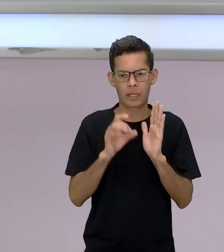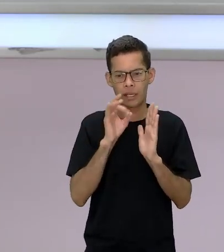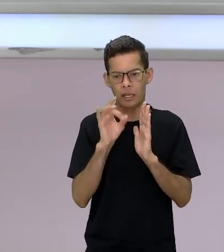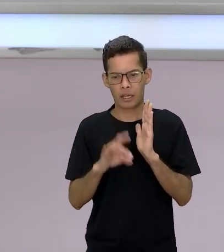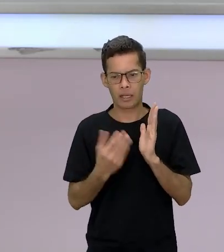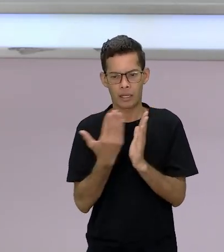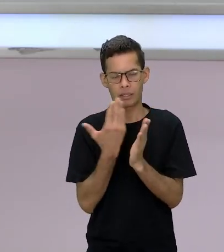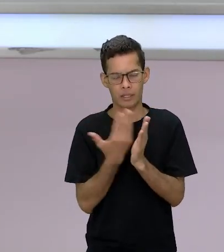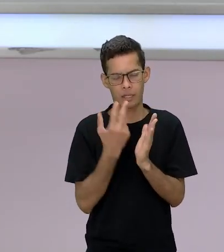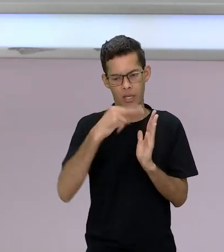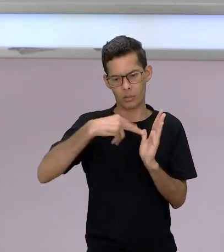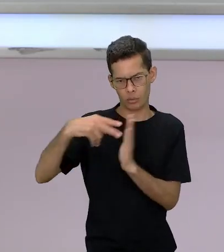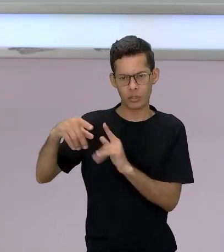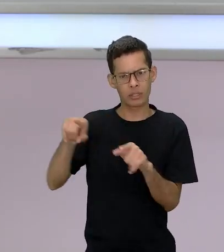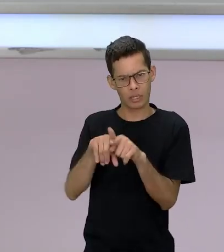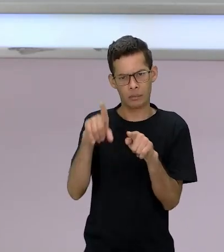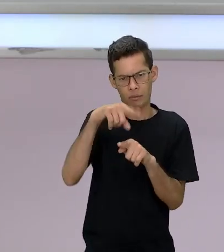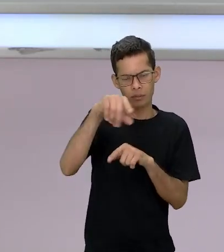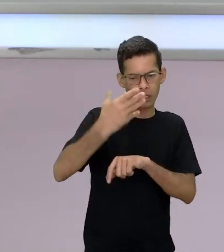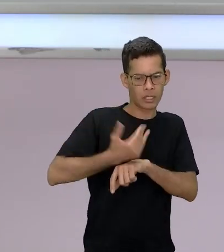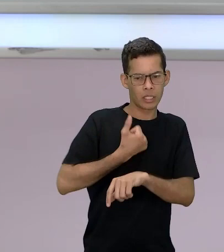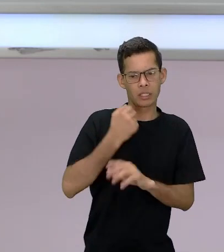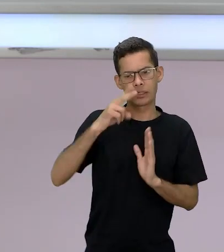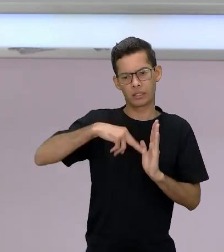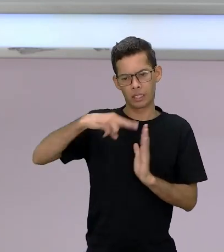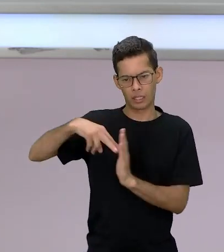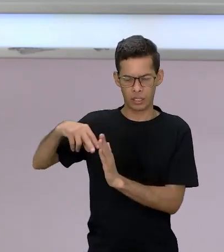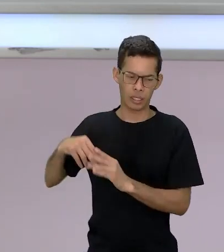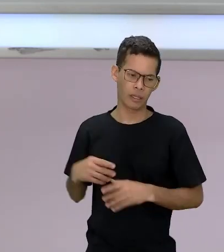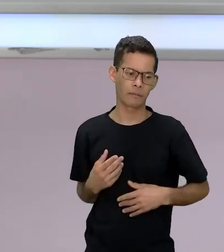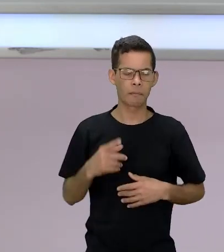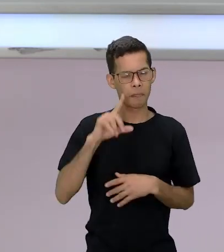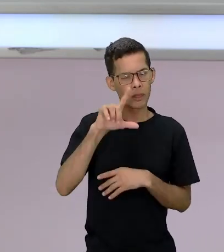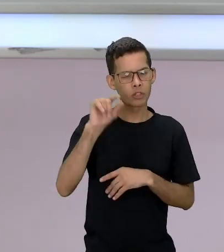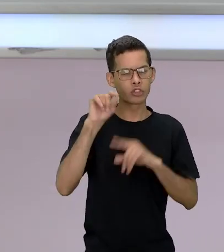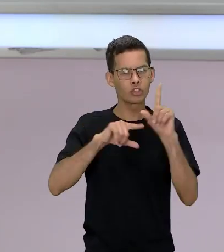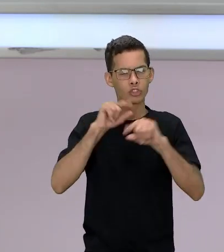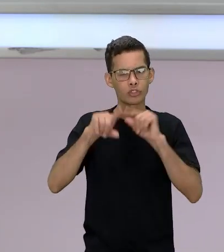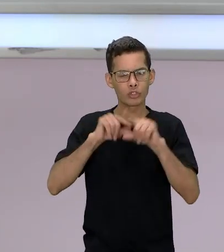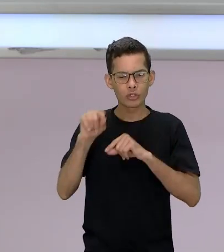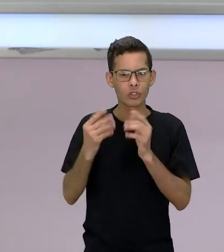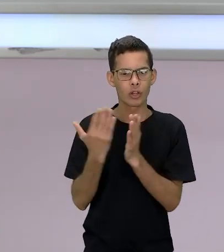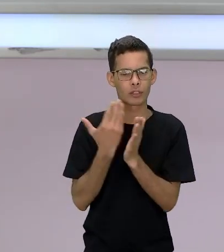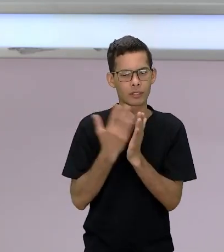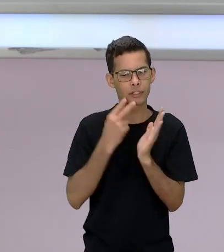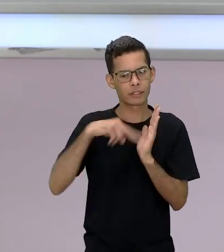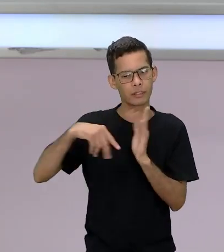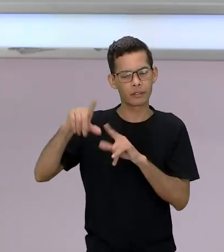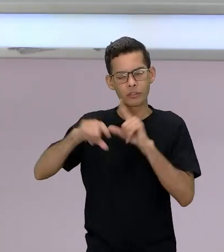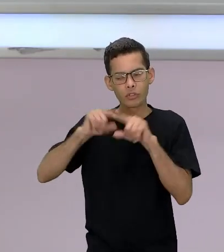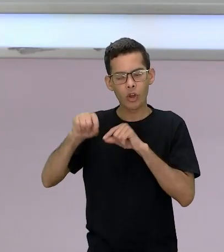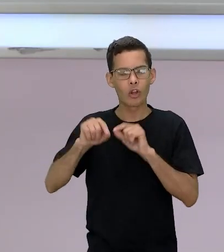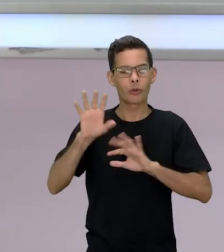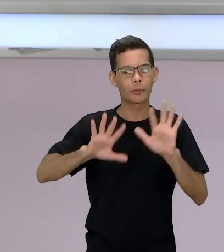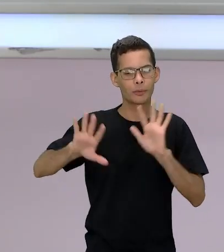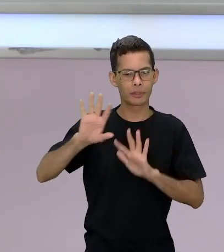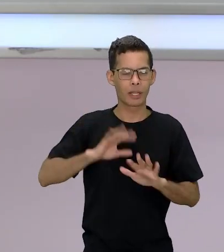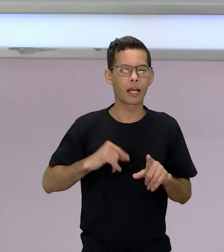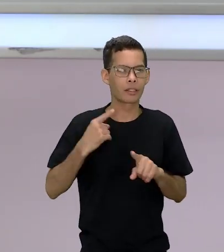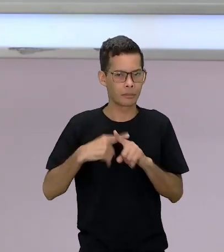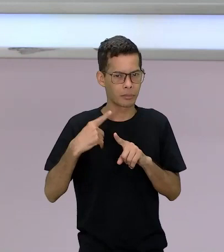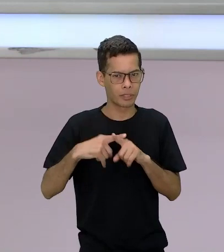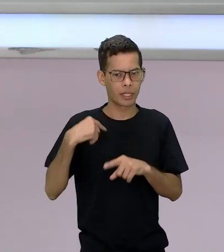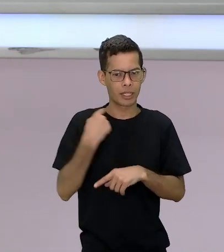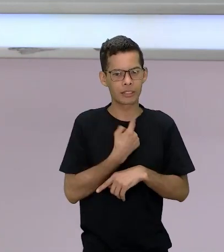vocês poderem antecipar e escolham com cuidado aí esses livros porque a gente quer